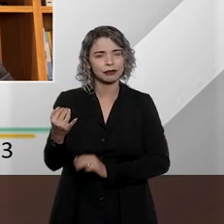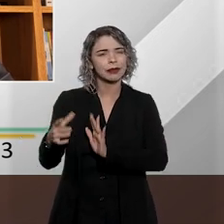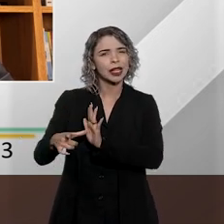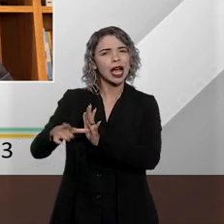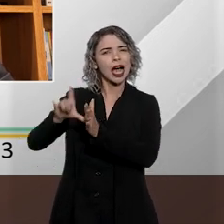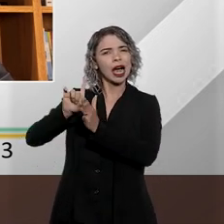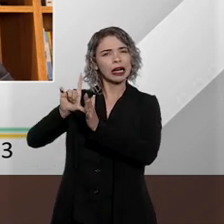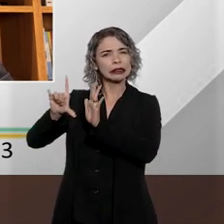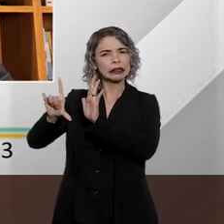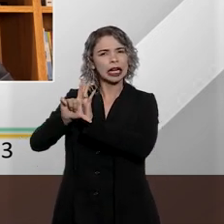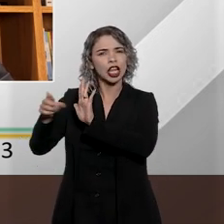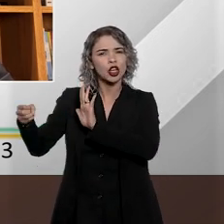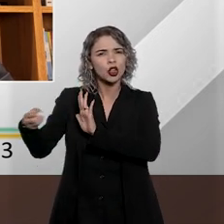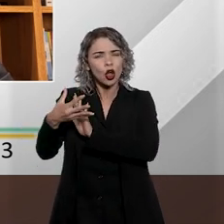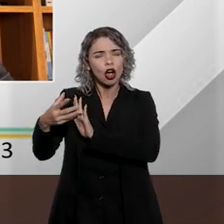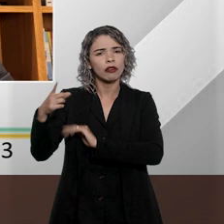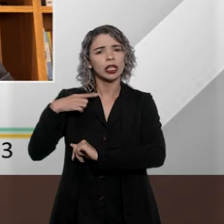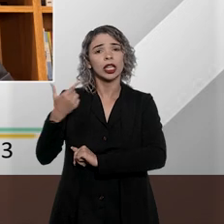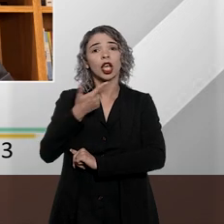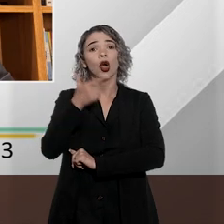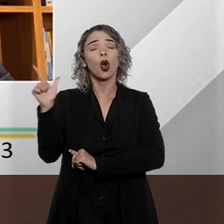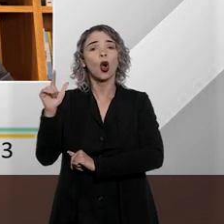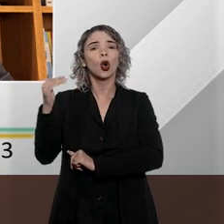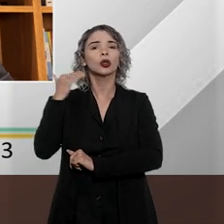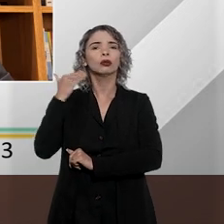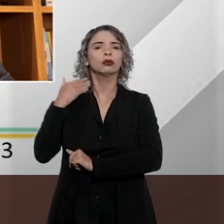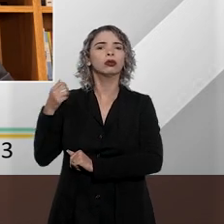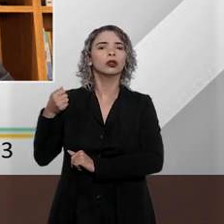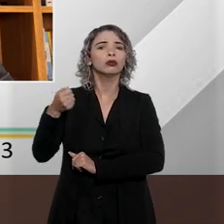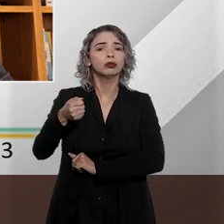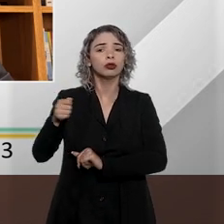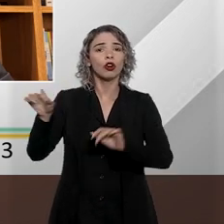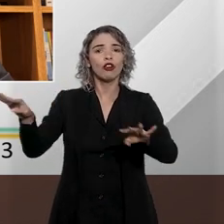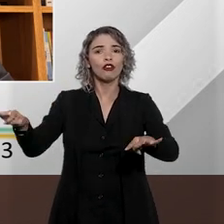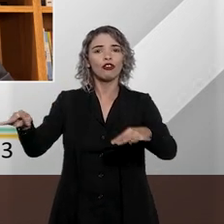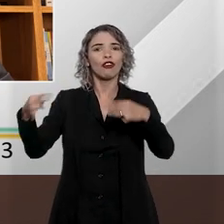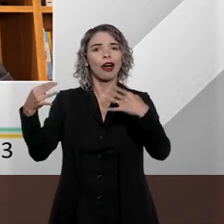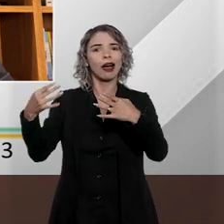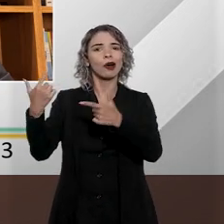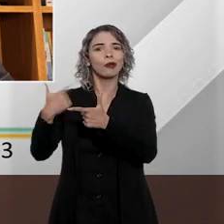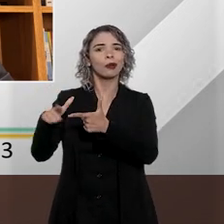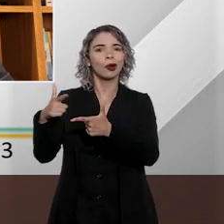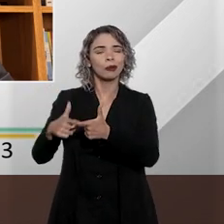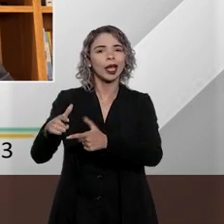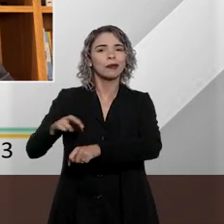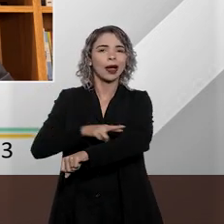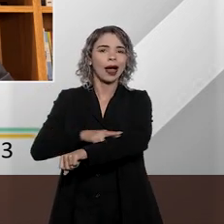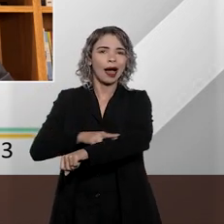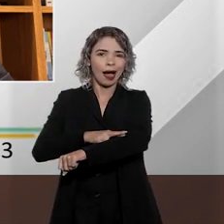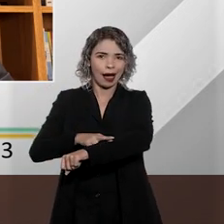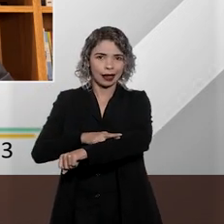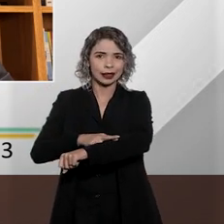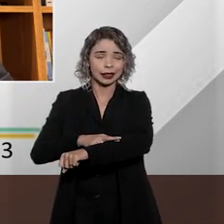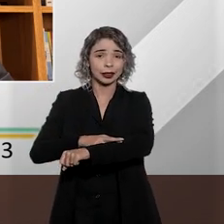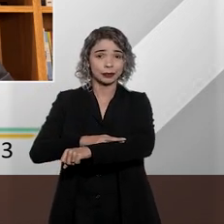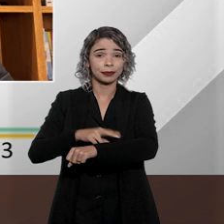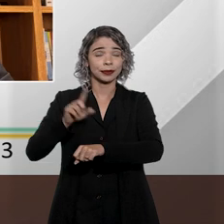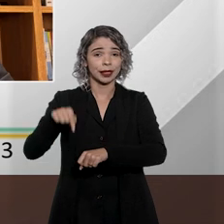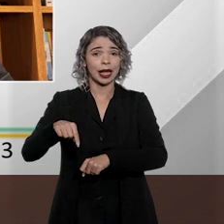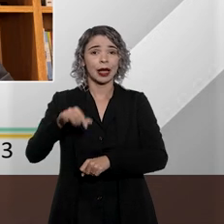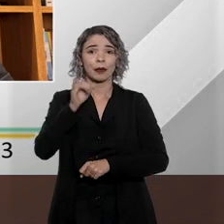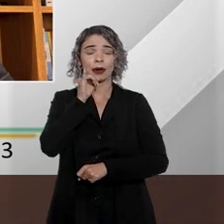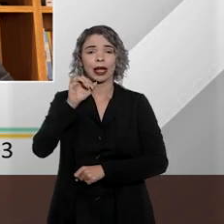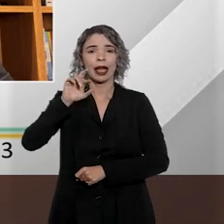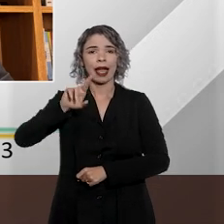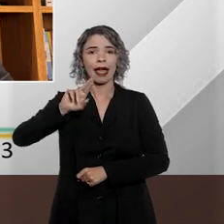antes da vigência da nova lei, vários julgados deram visibilidade a essa problemática racial, entre eles o